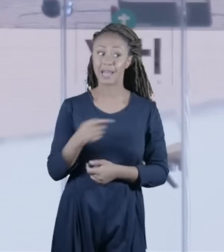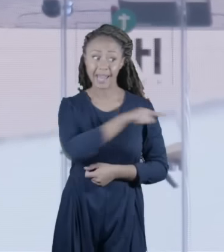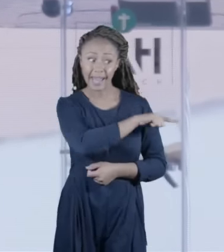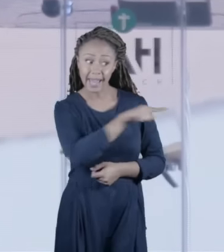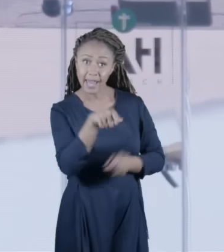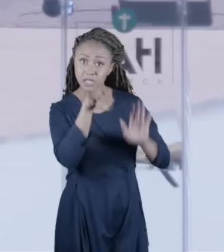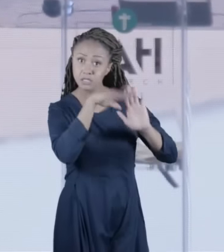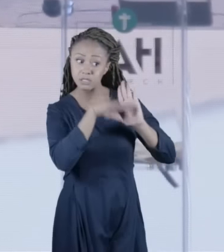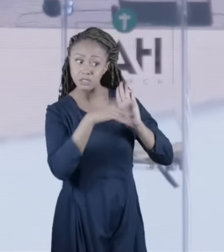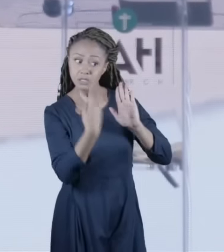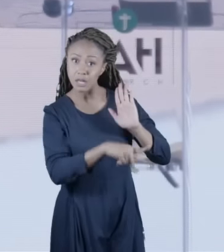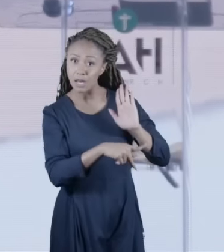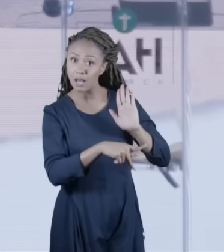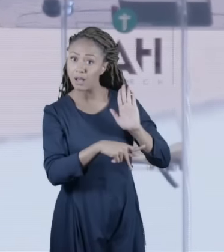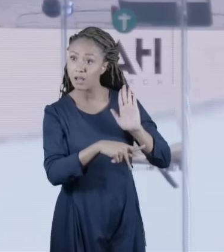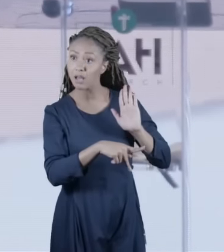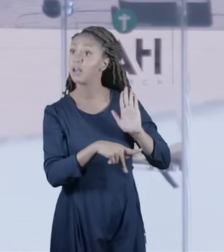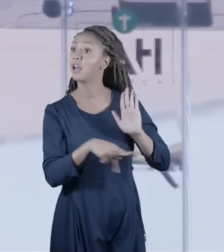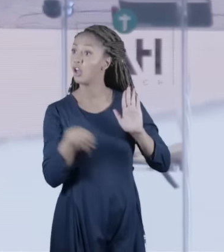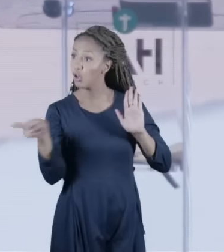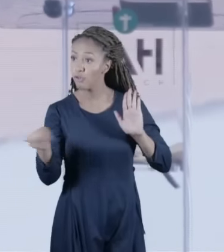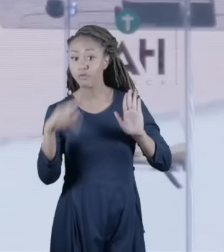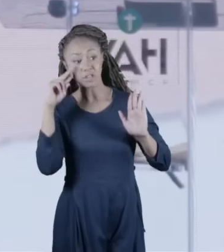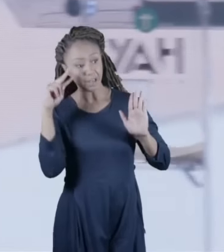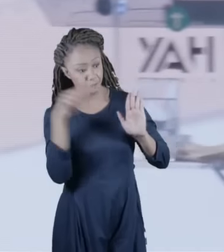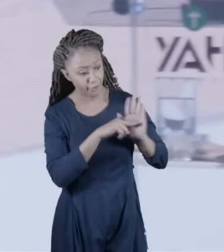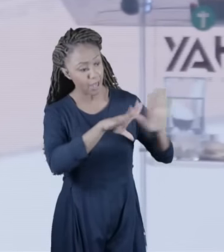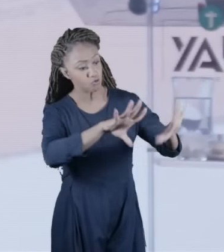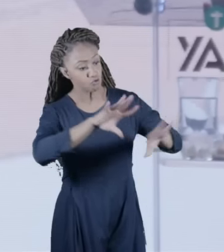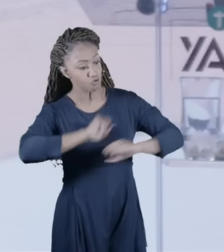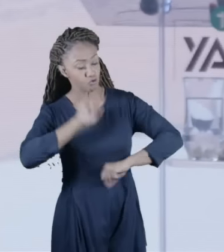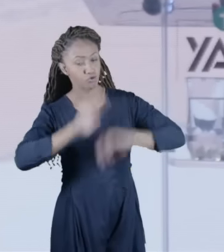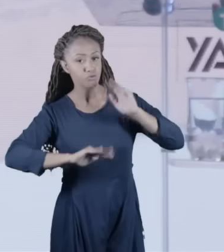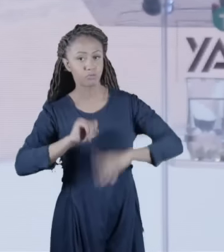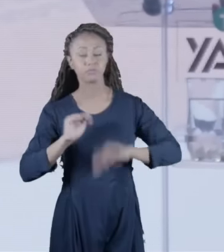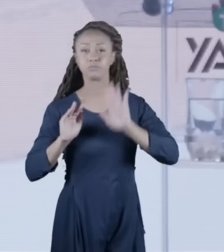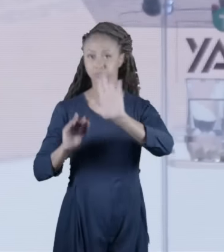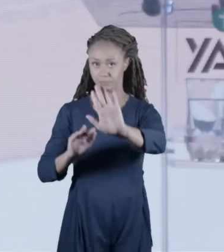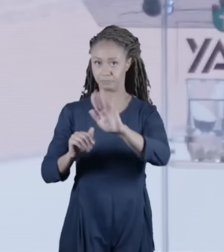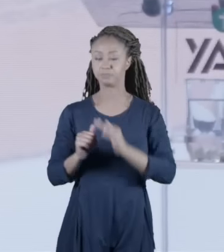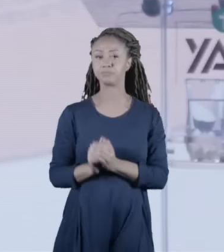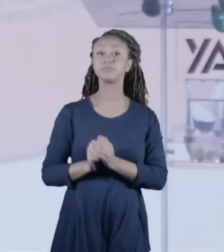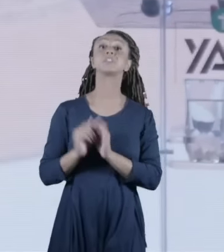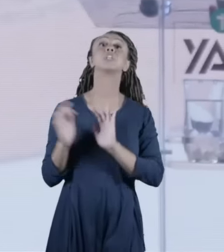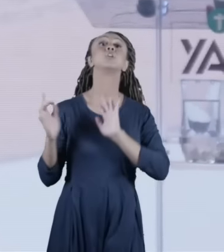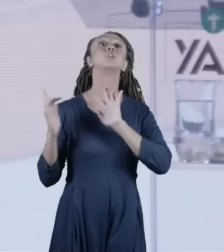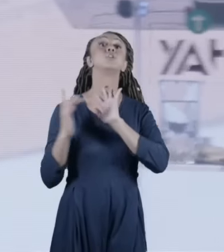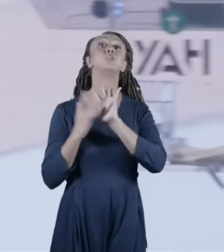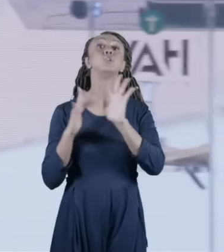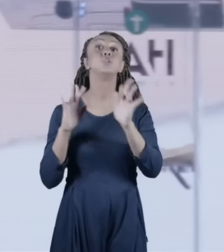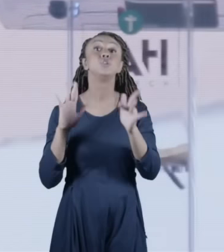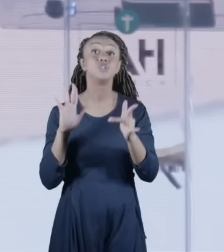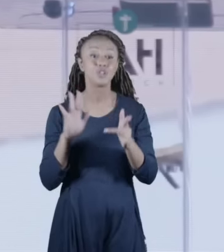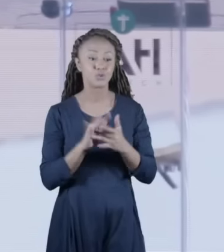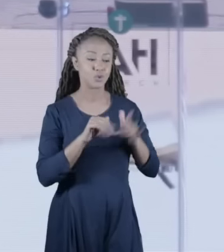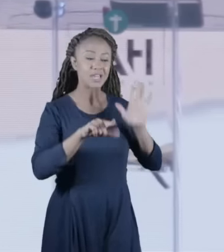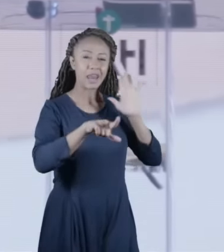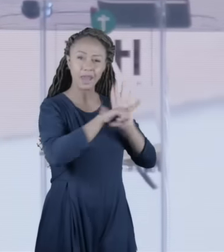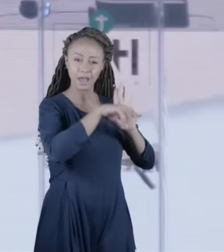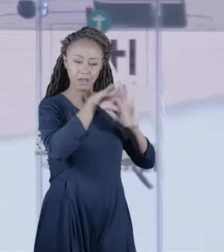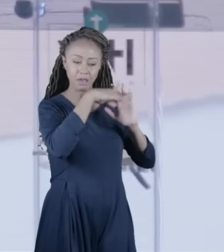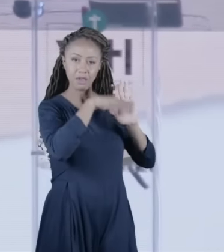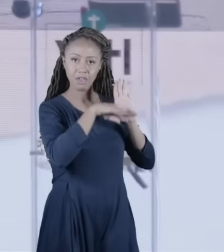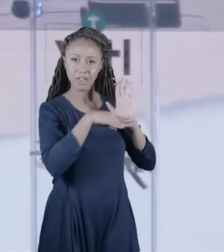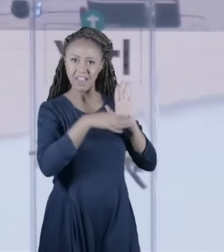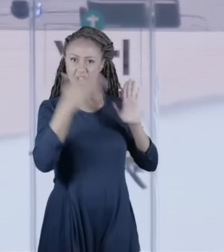Jesus ele fala várias vezes ele não veio para abolir a lei ele veio para cumprir ela e ele